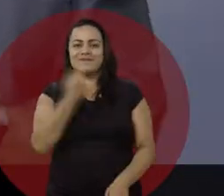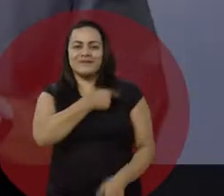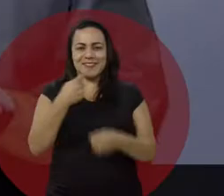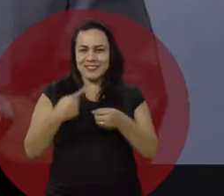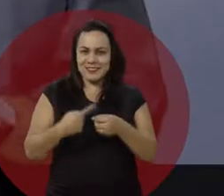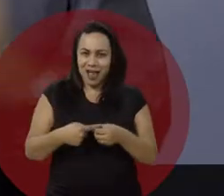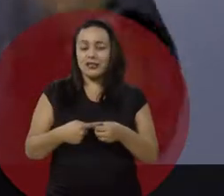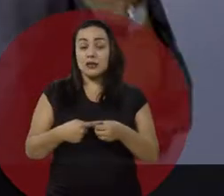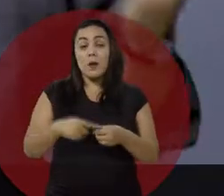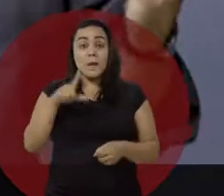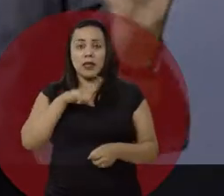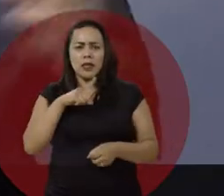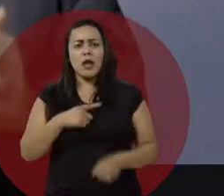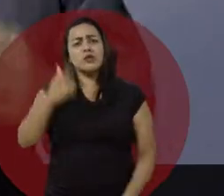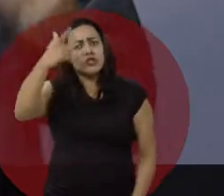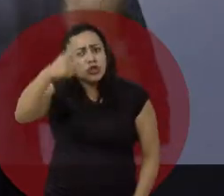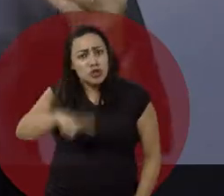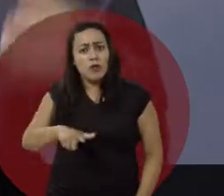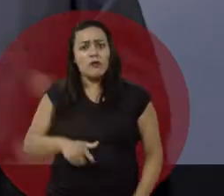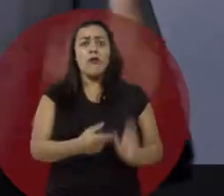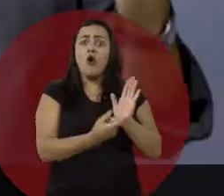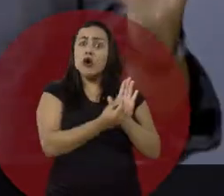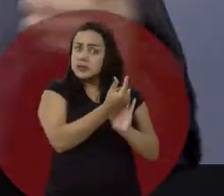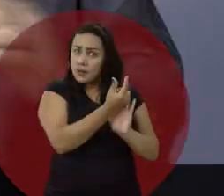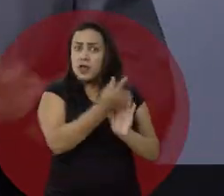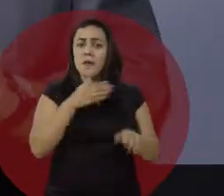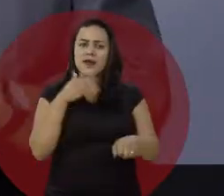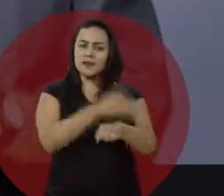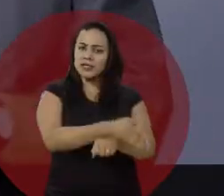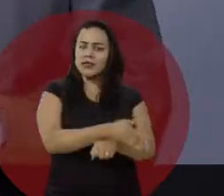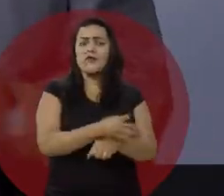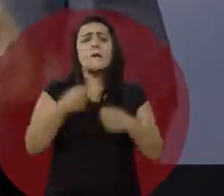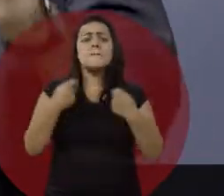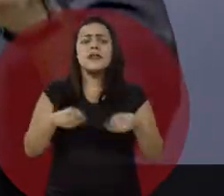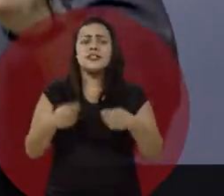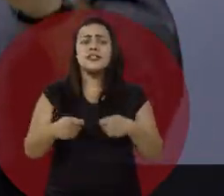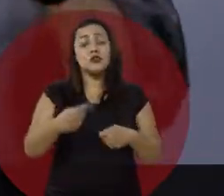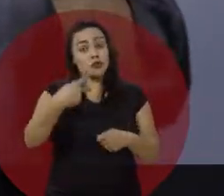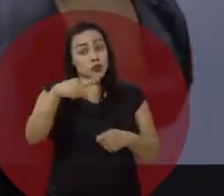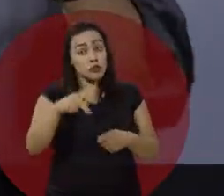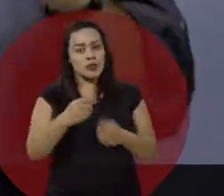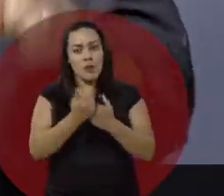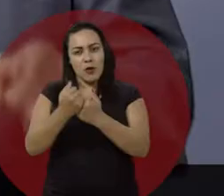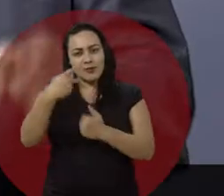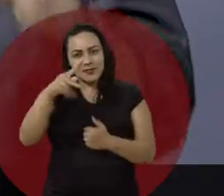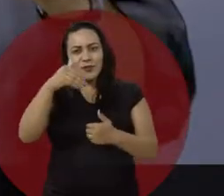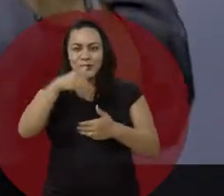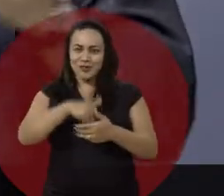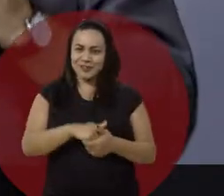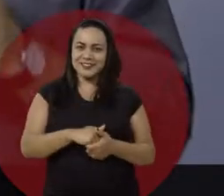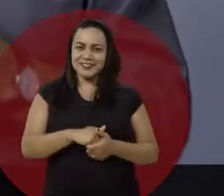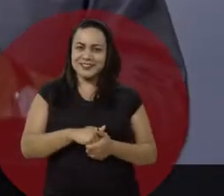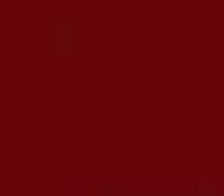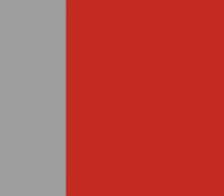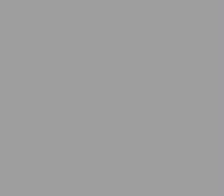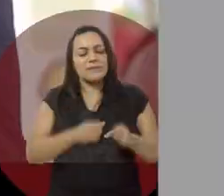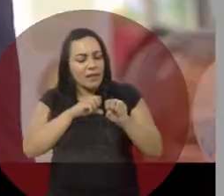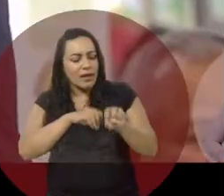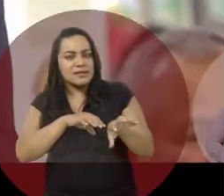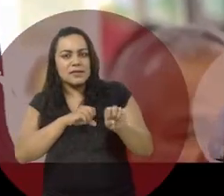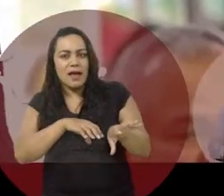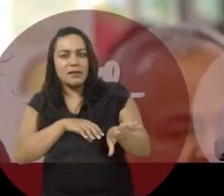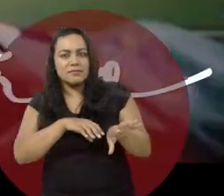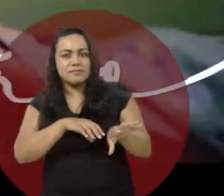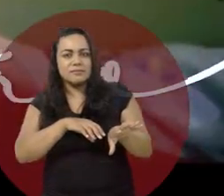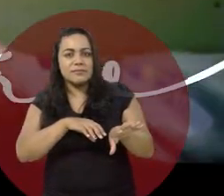o povo da nossa cidade. Para que tenhamos de volta o orçamento participativo, eu preciso do seu apoio, do seu voto. Dar